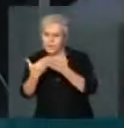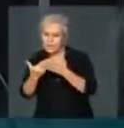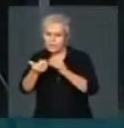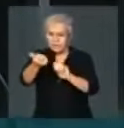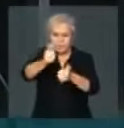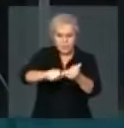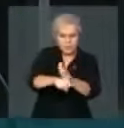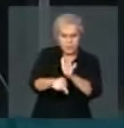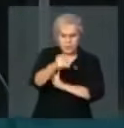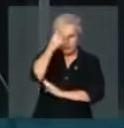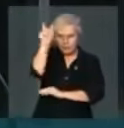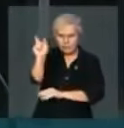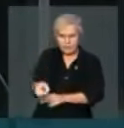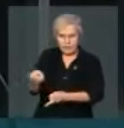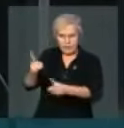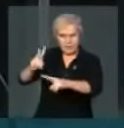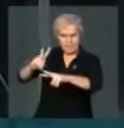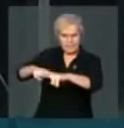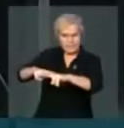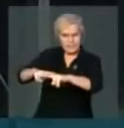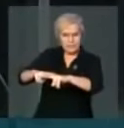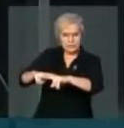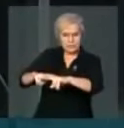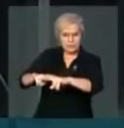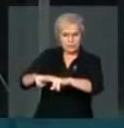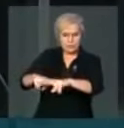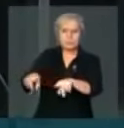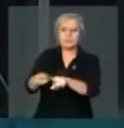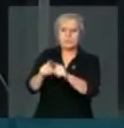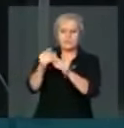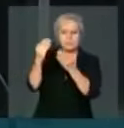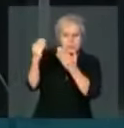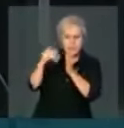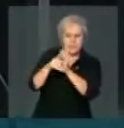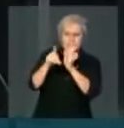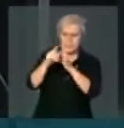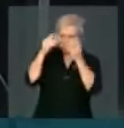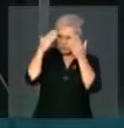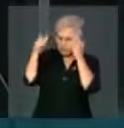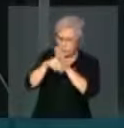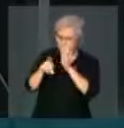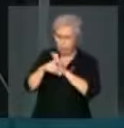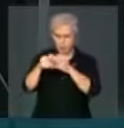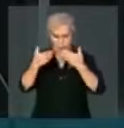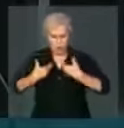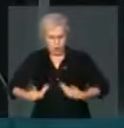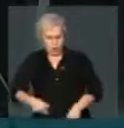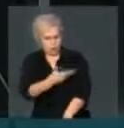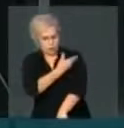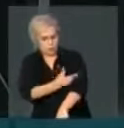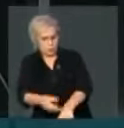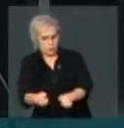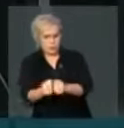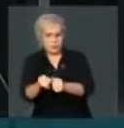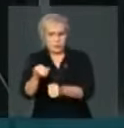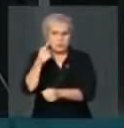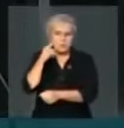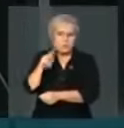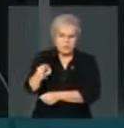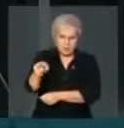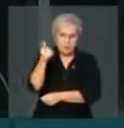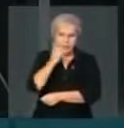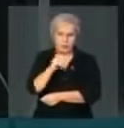detento, do ponto de vista, inclusive, psicológico, comportamental, para ver se ele tem condições de